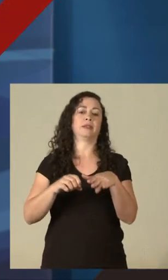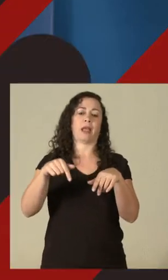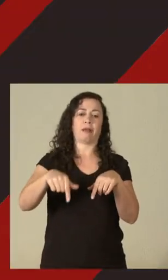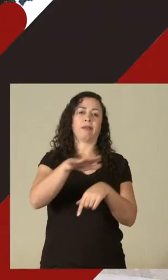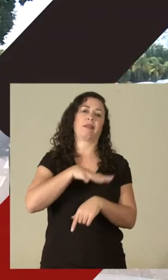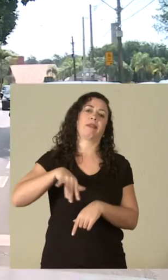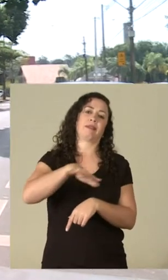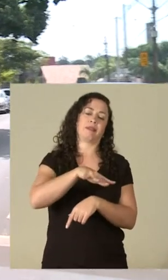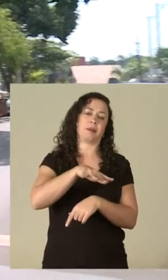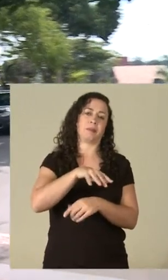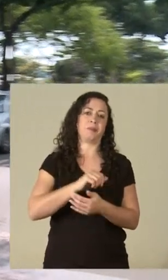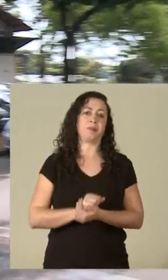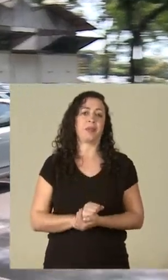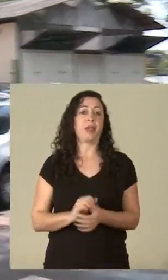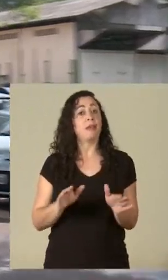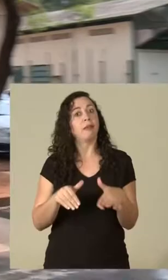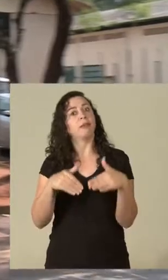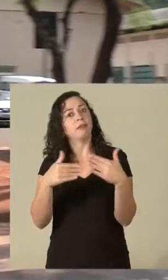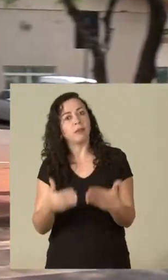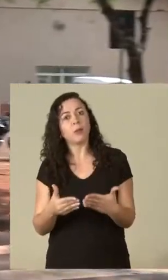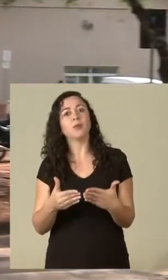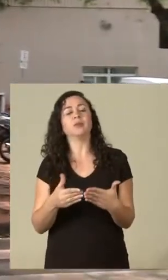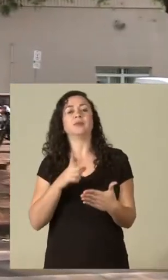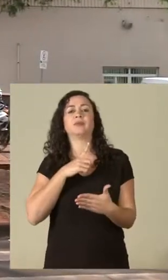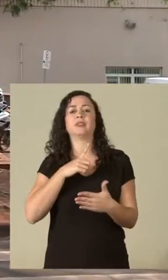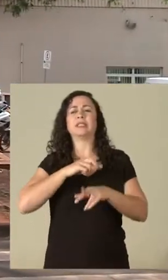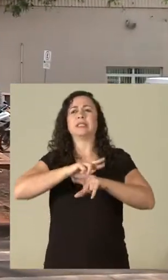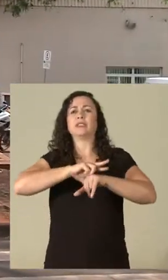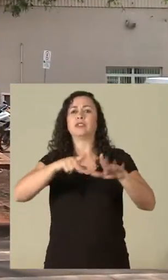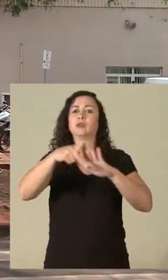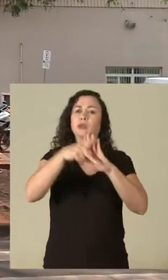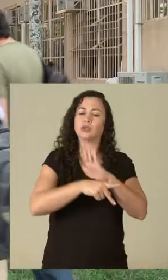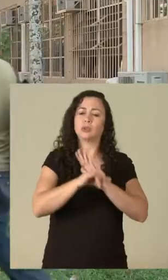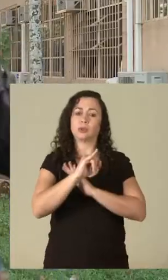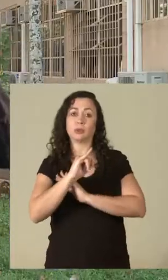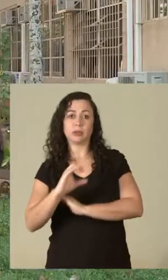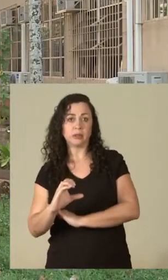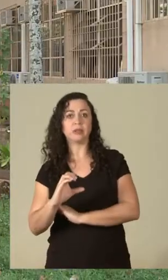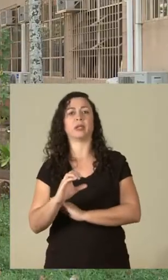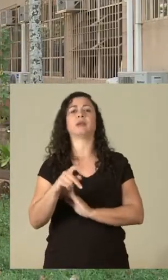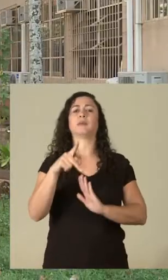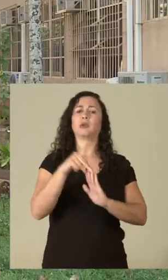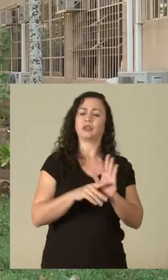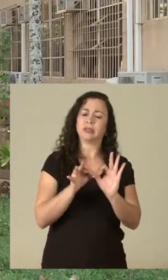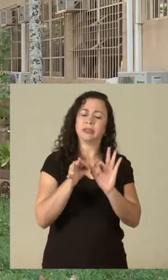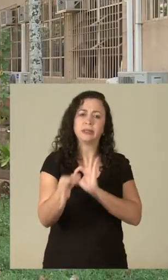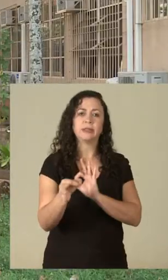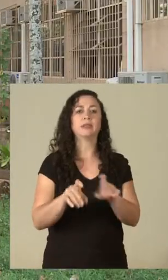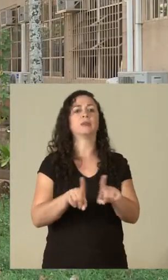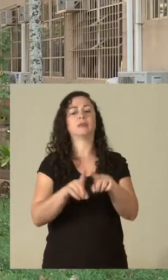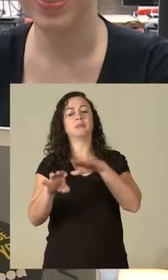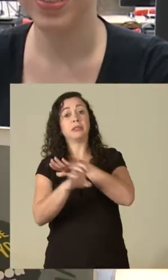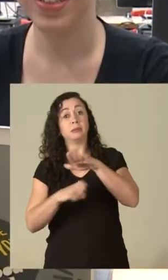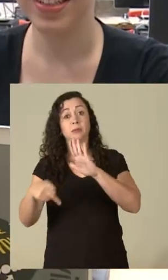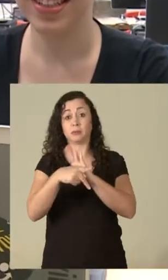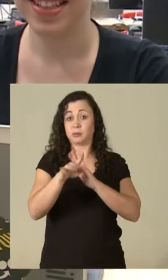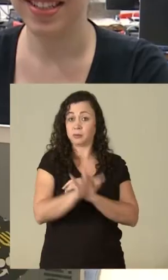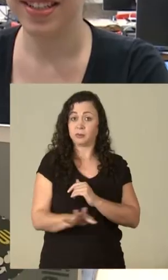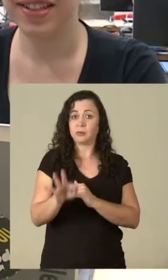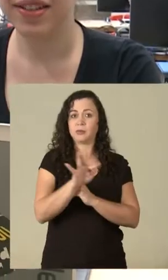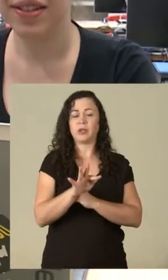E, como consequência disso, a gente tem inúmeros projetos de iniciação científica, projetos de extensão, empresas júnior. Então,